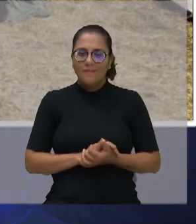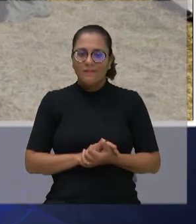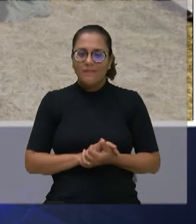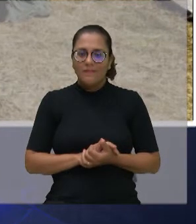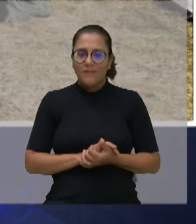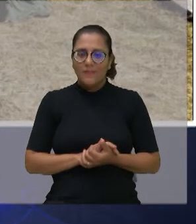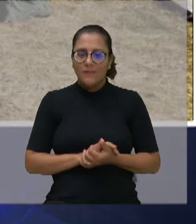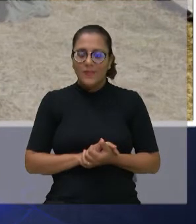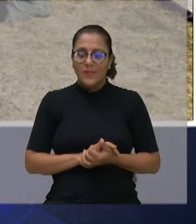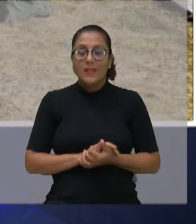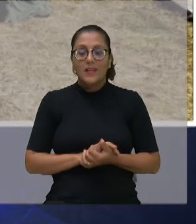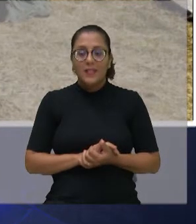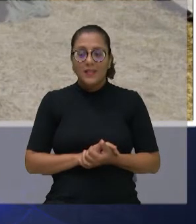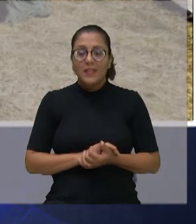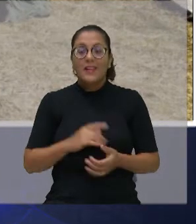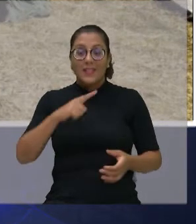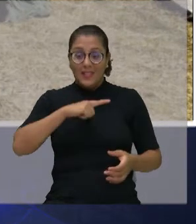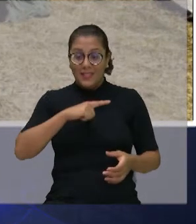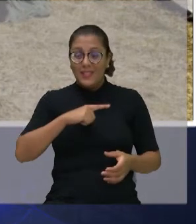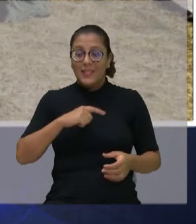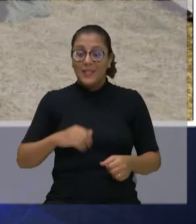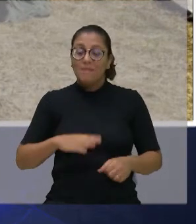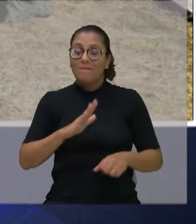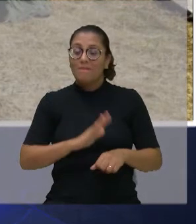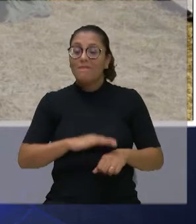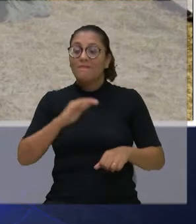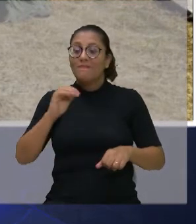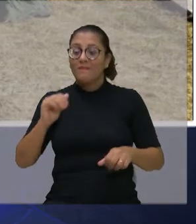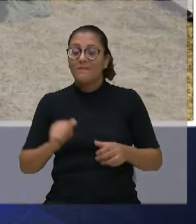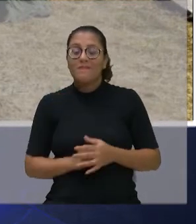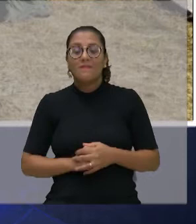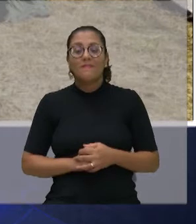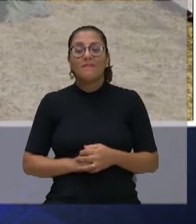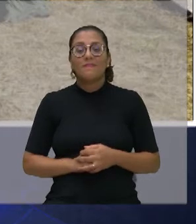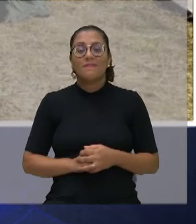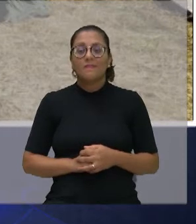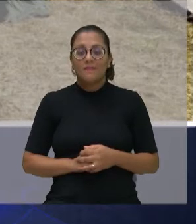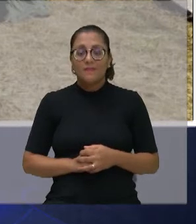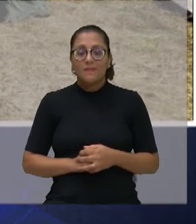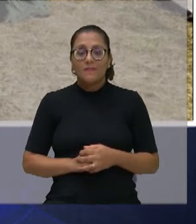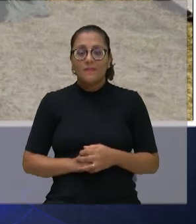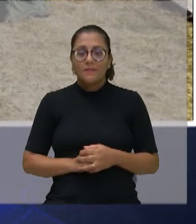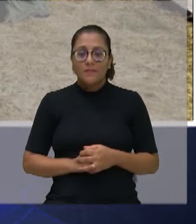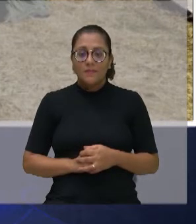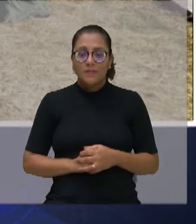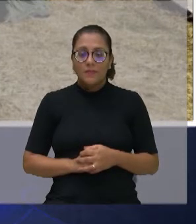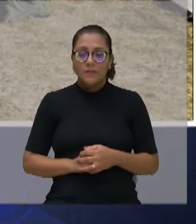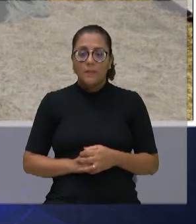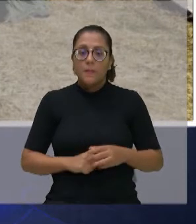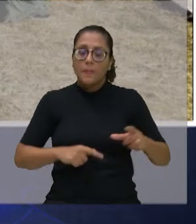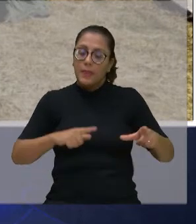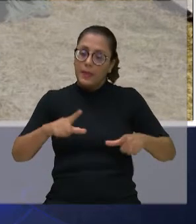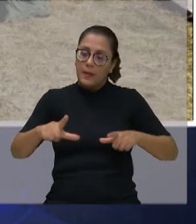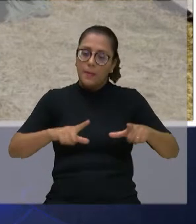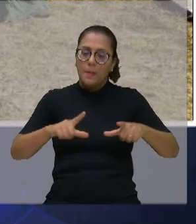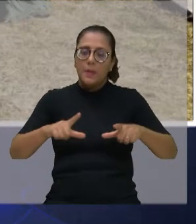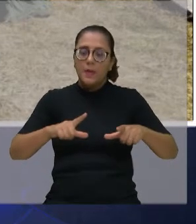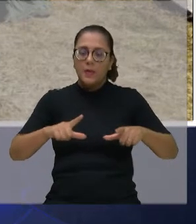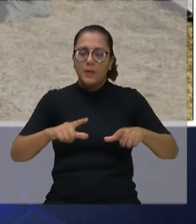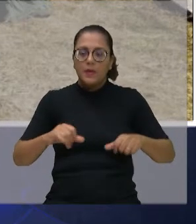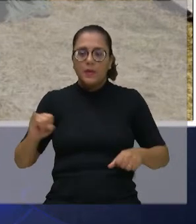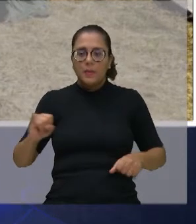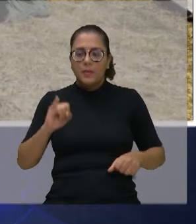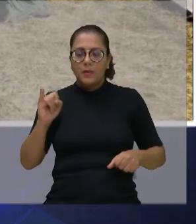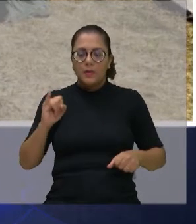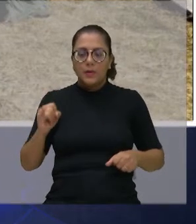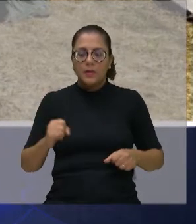Ah, tem mais um. Ah, não, não acabou, não. Ah, falar do trabalho, que eu acho que a coisa muito importante que nós temos que fazer é